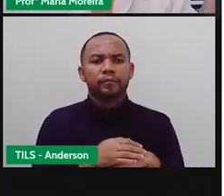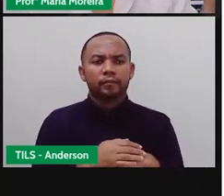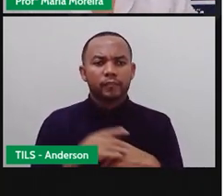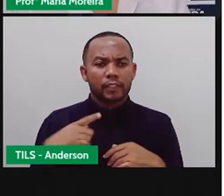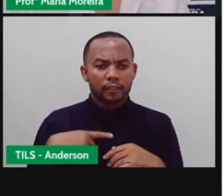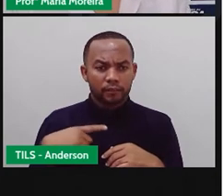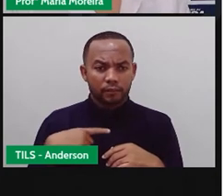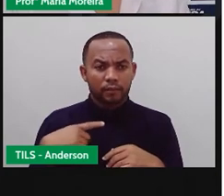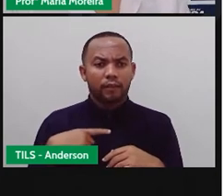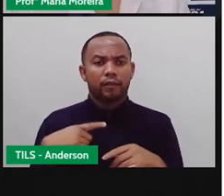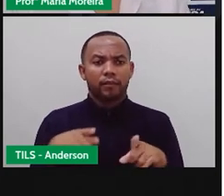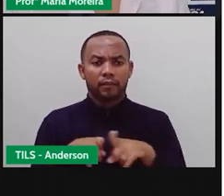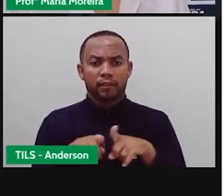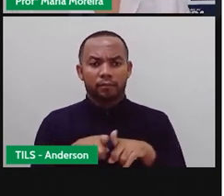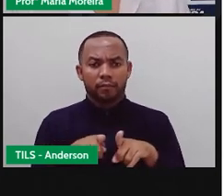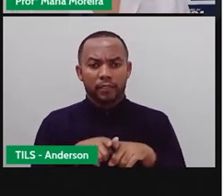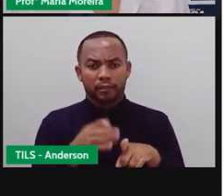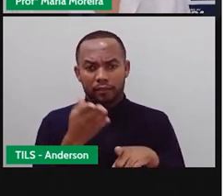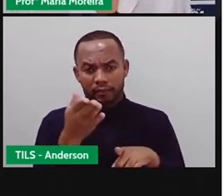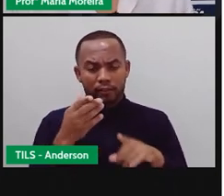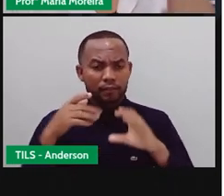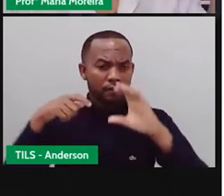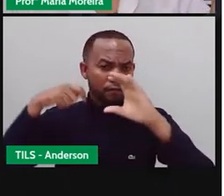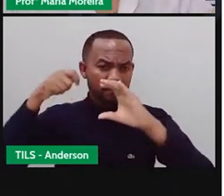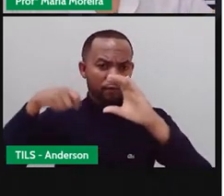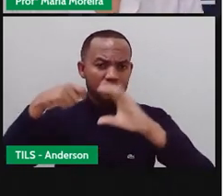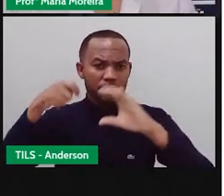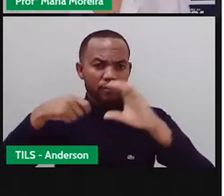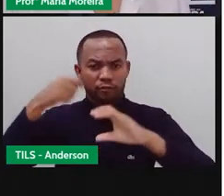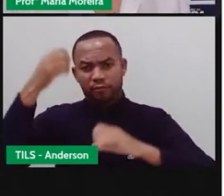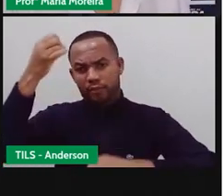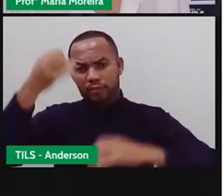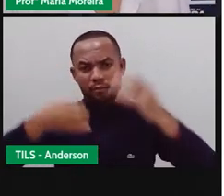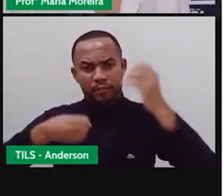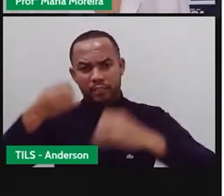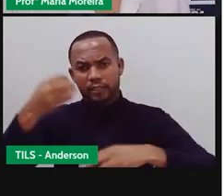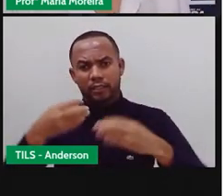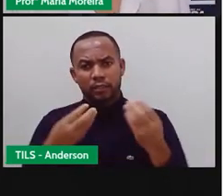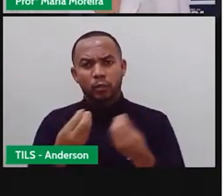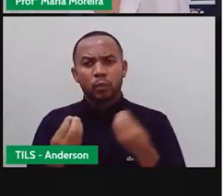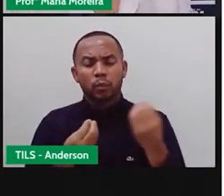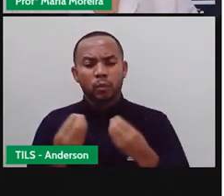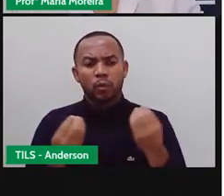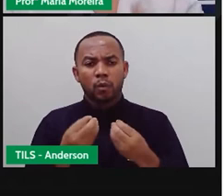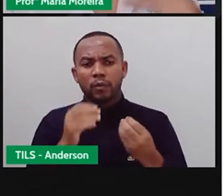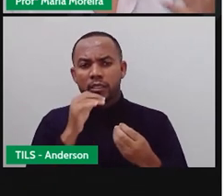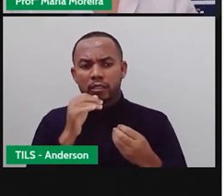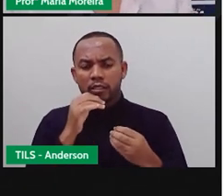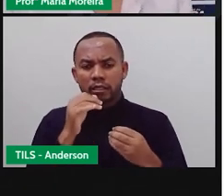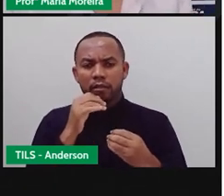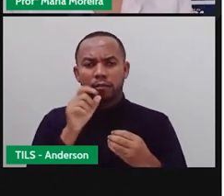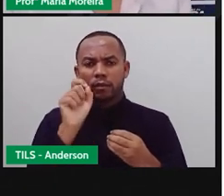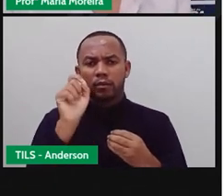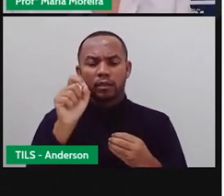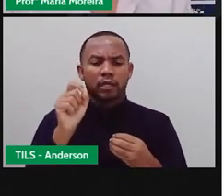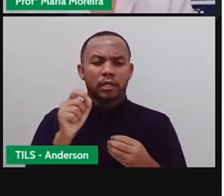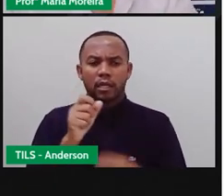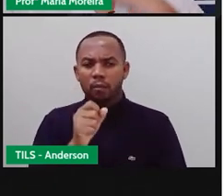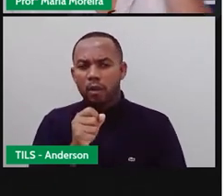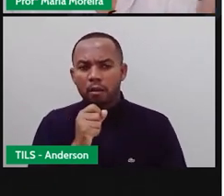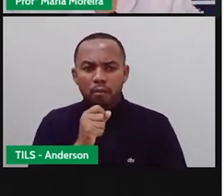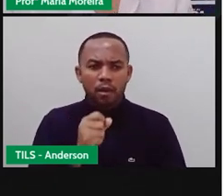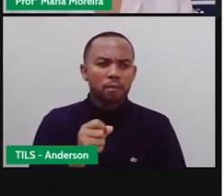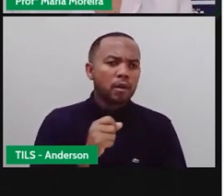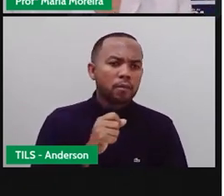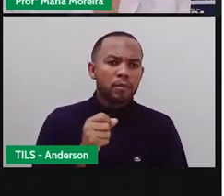Andressa, uma participação de Madalena com o seu vídeo, falando de como é a preparação aí de um repórter